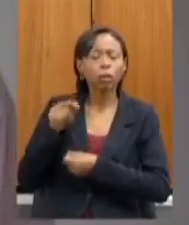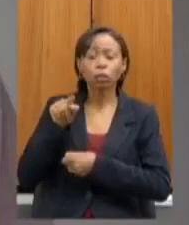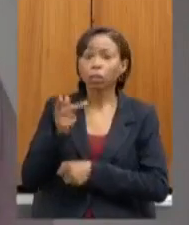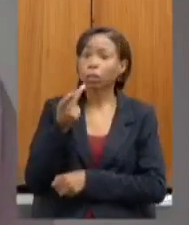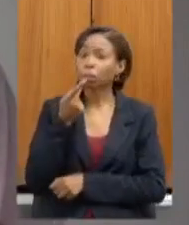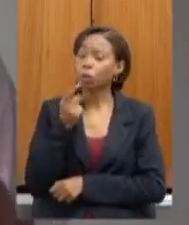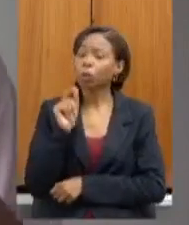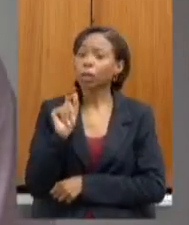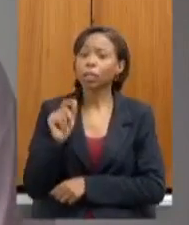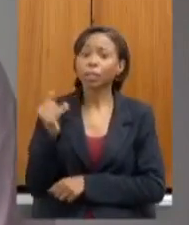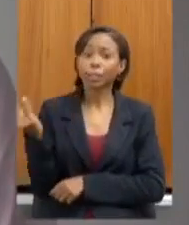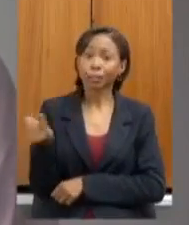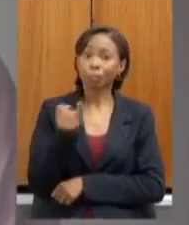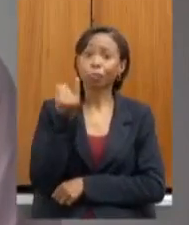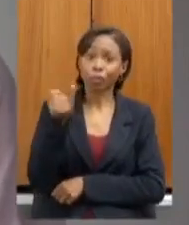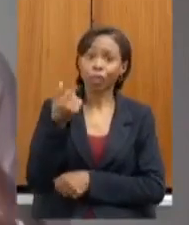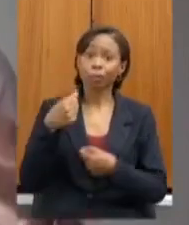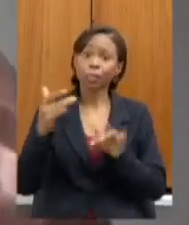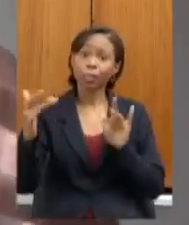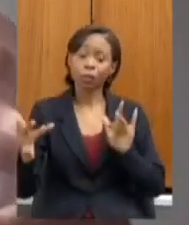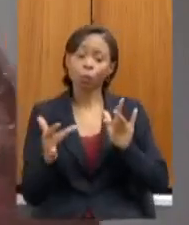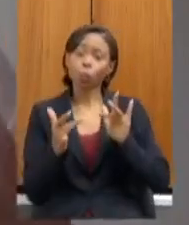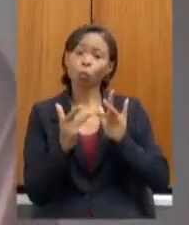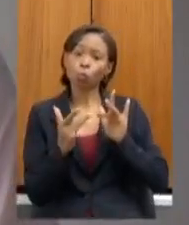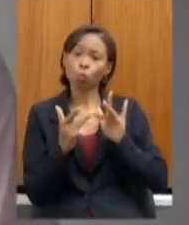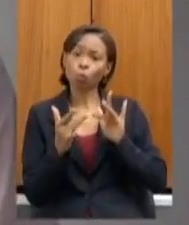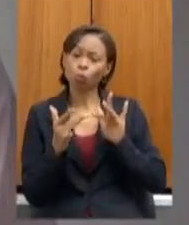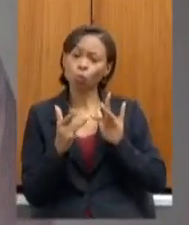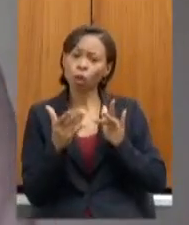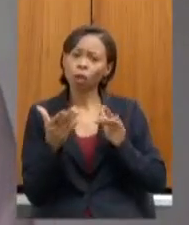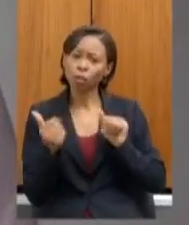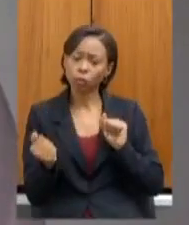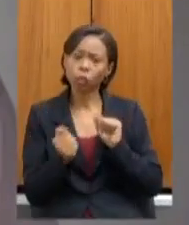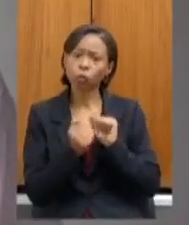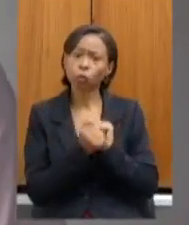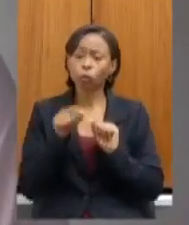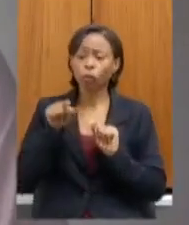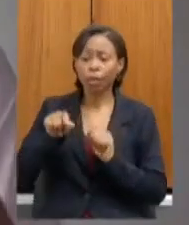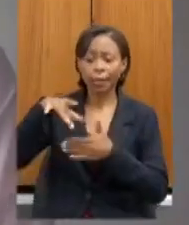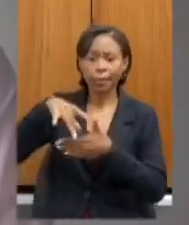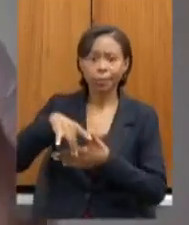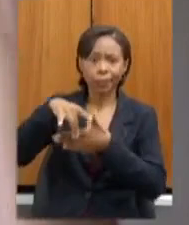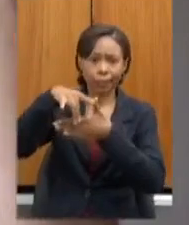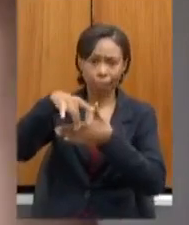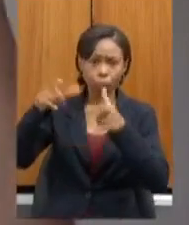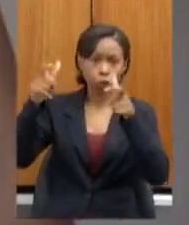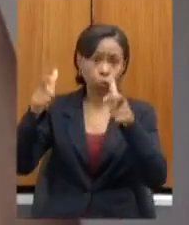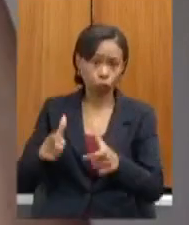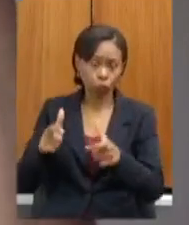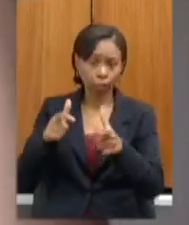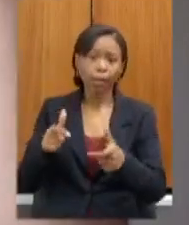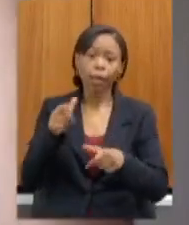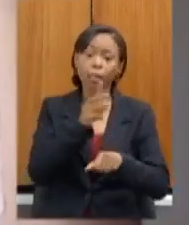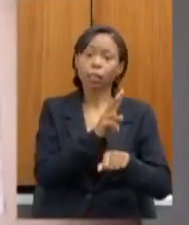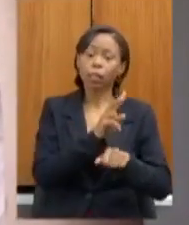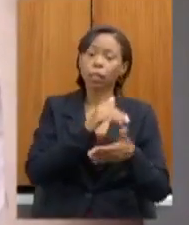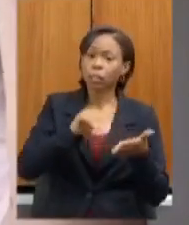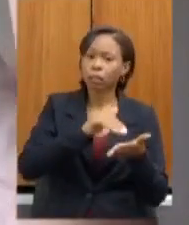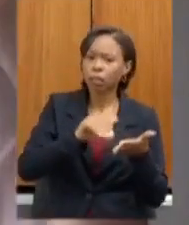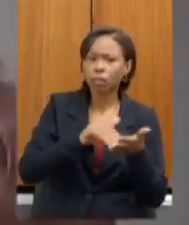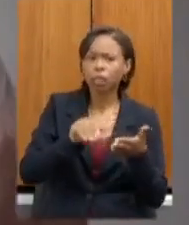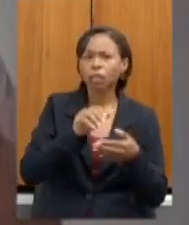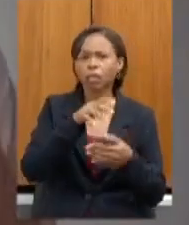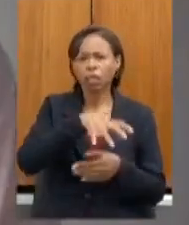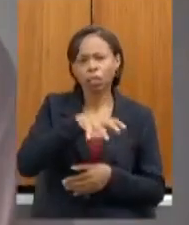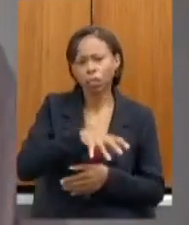importância de uma aproximação das lideranças locais da nossa superintendência regional de ensino